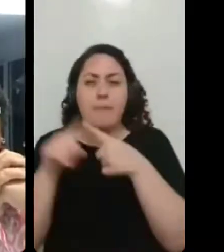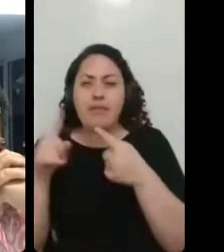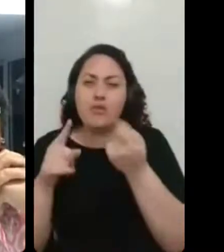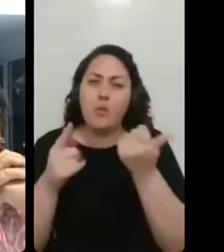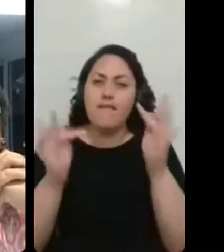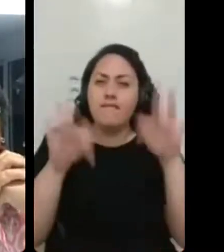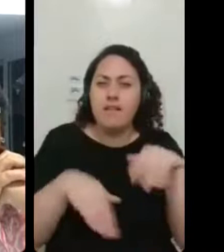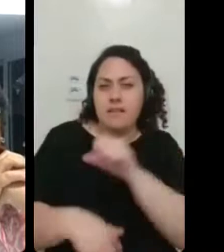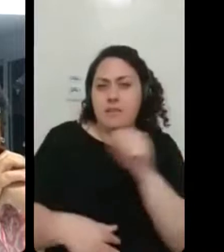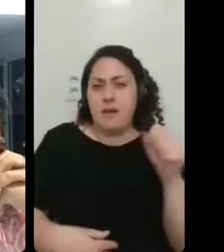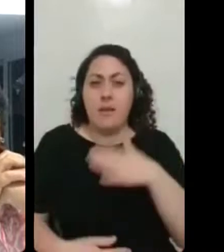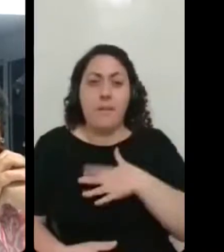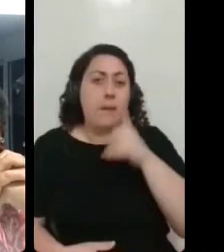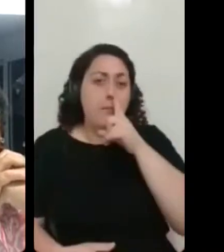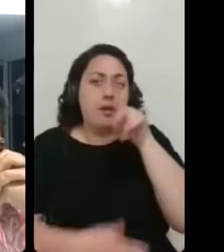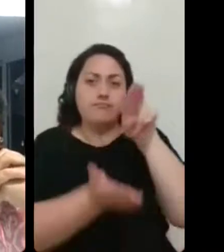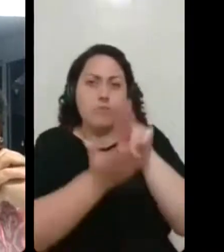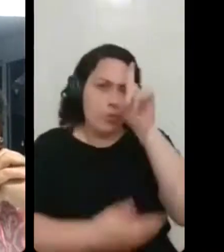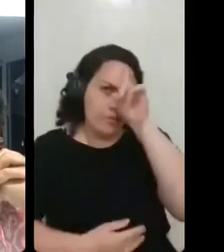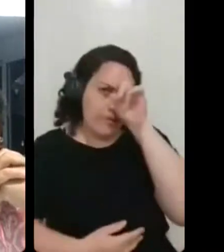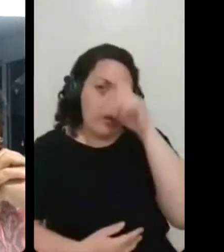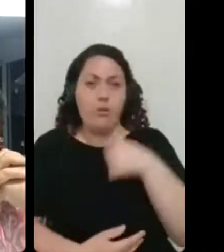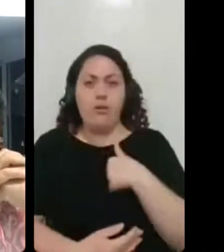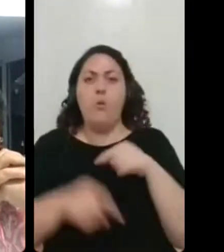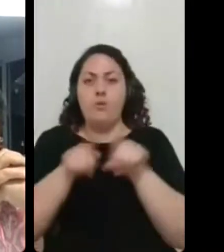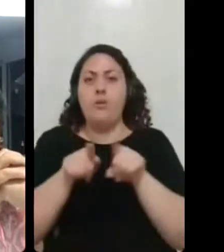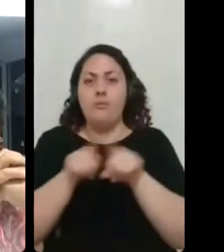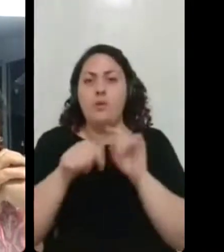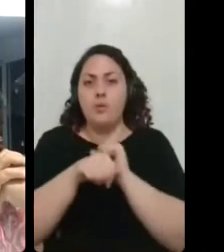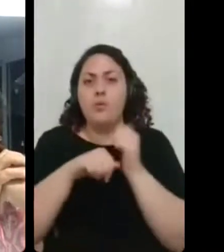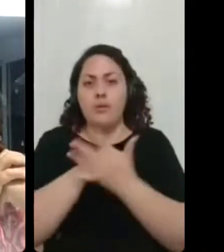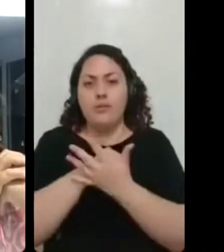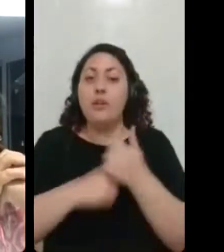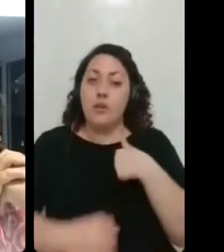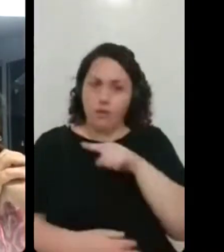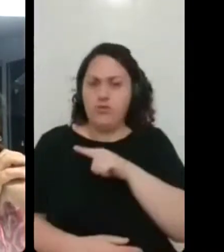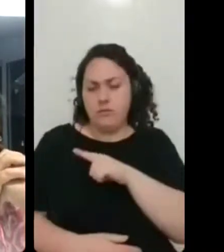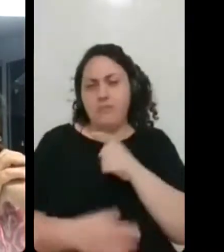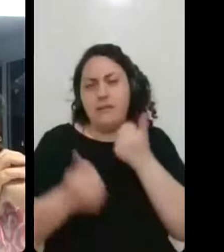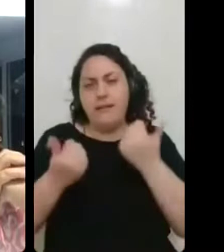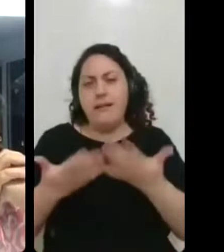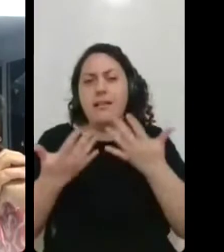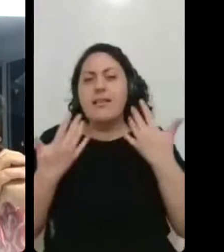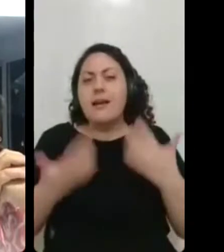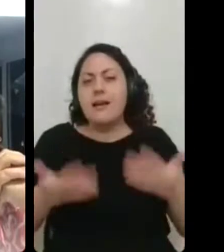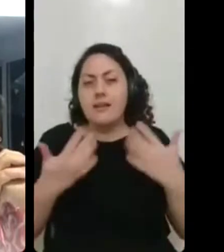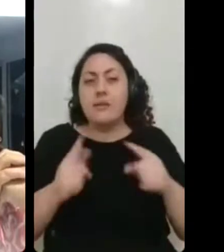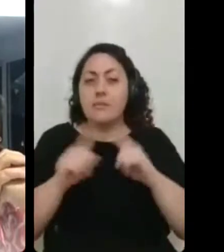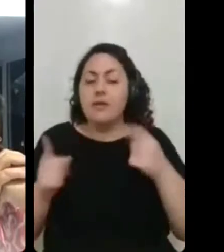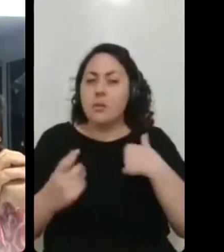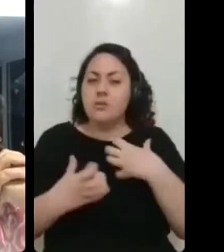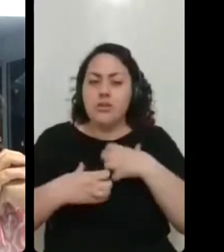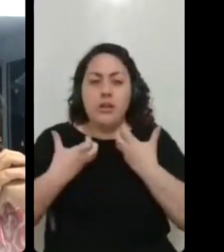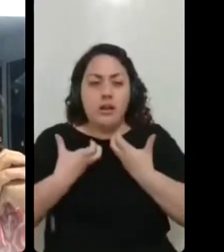mãe hospitalizada e eu também, apesar de eu ter tido sintomas leves, assim, eu ficava muito cansada e era muito